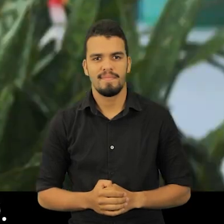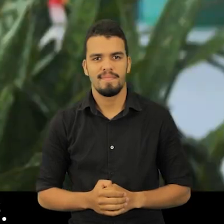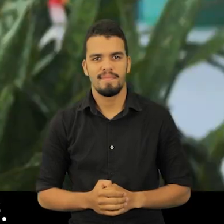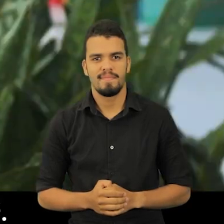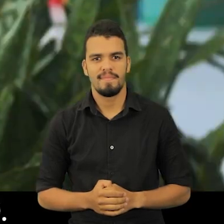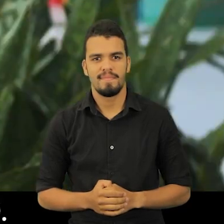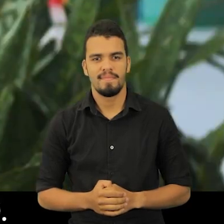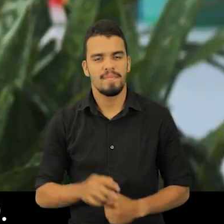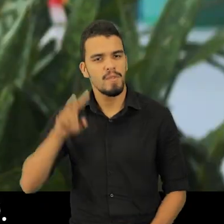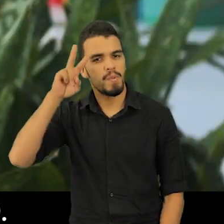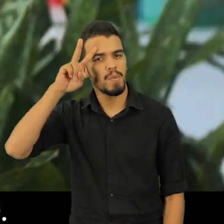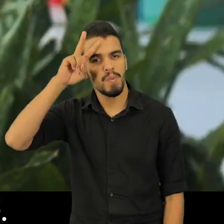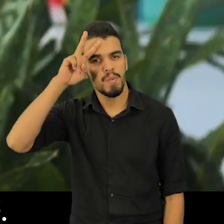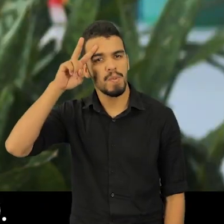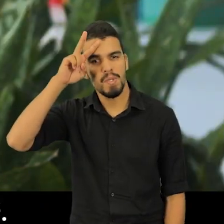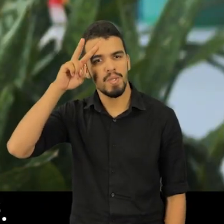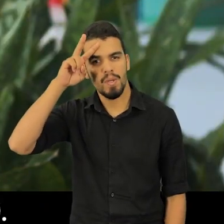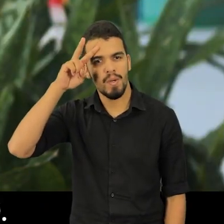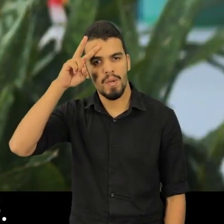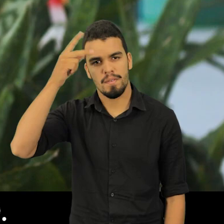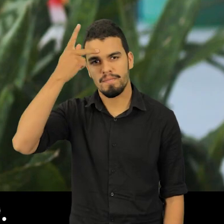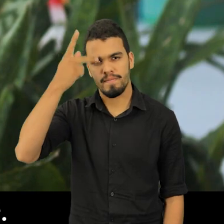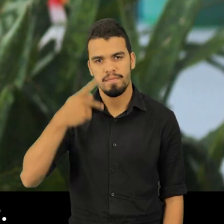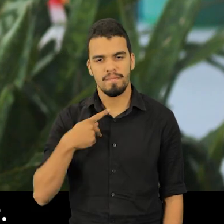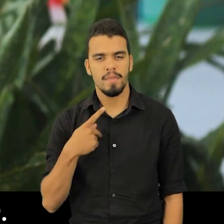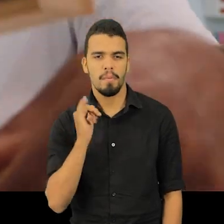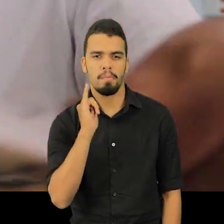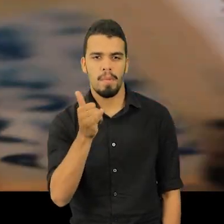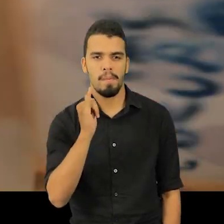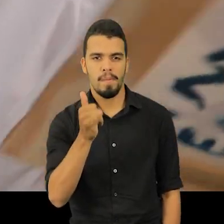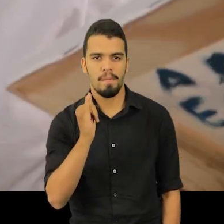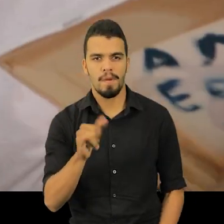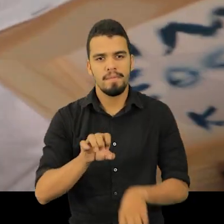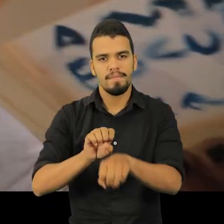Vou contar um pouquinho da minha história em AD.